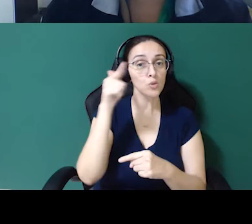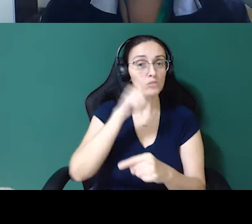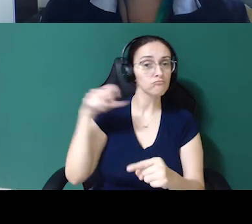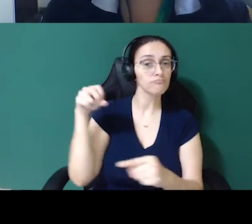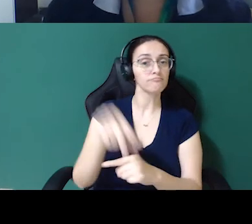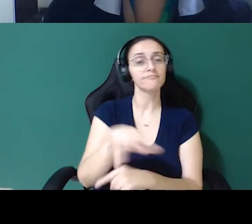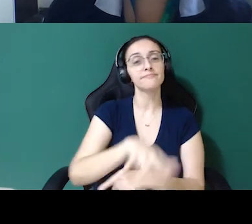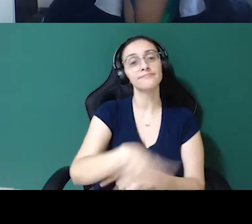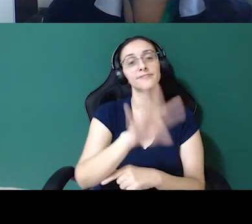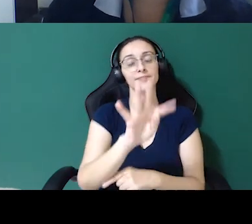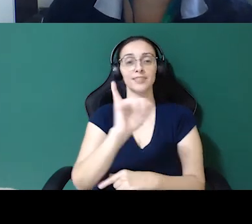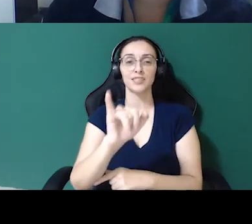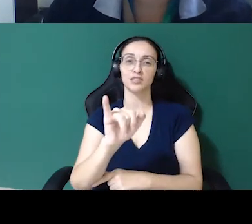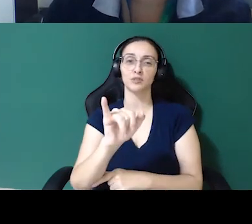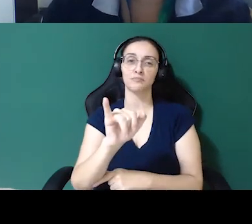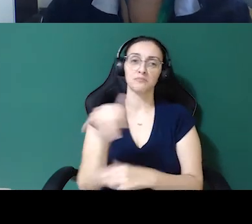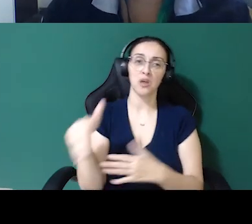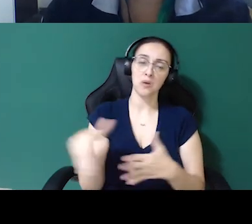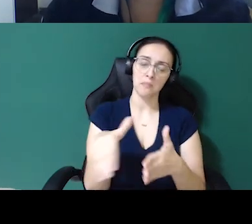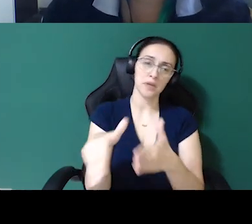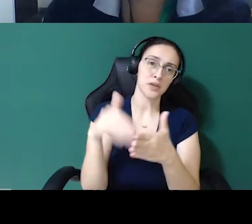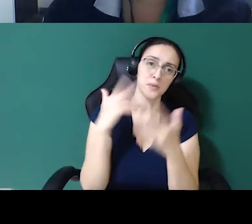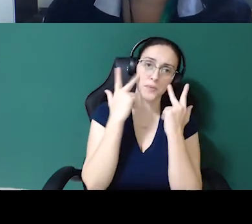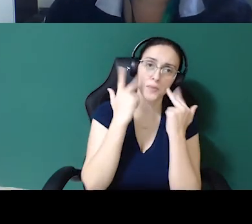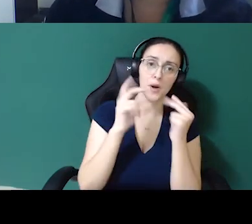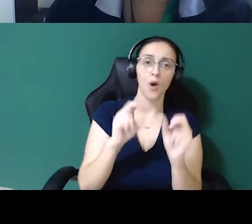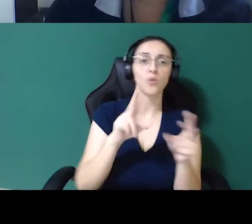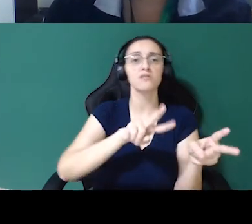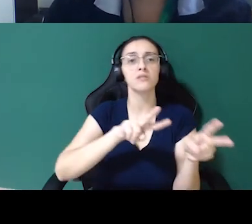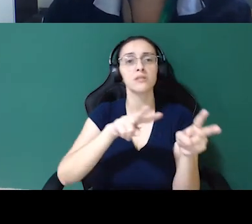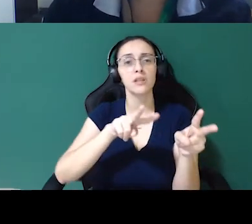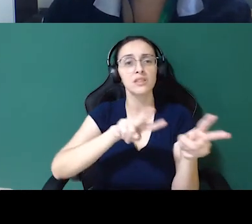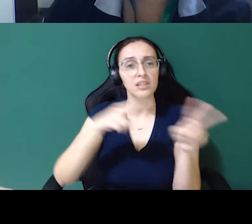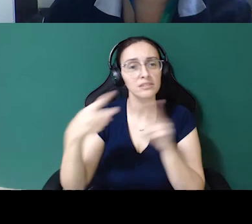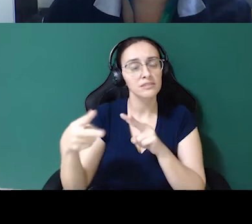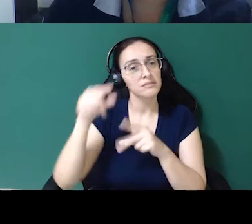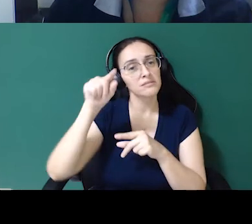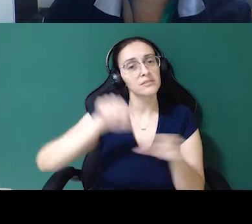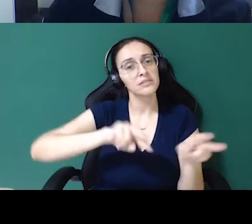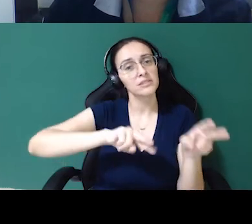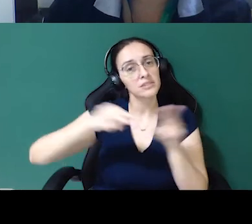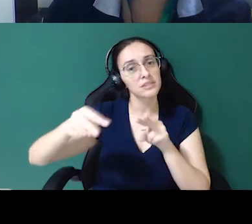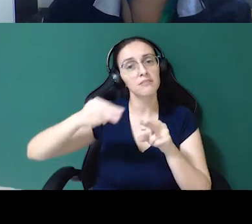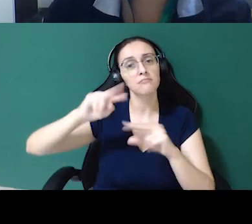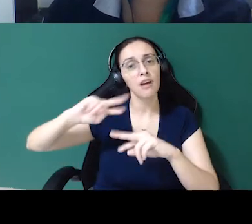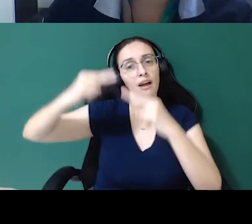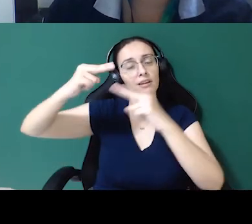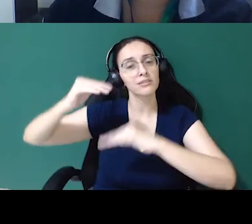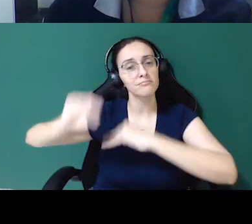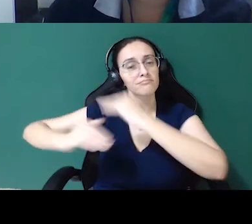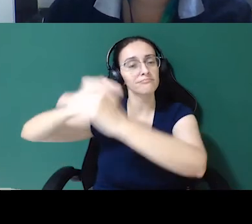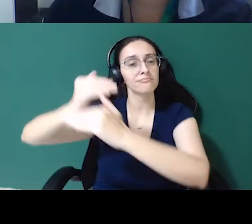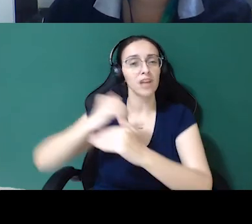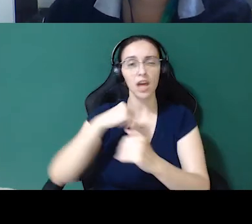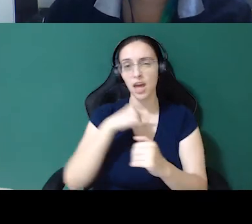na área de TI, seja pelo caminho comum, seja pela transição de carreira, e eu estou contribuindo para levantar